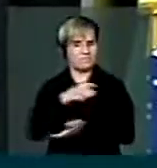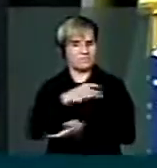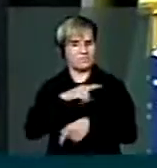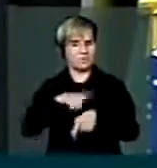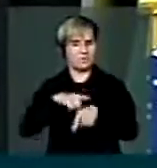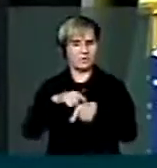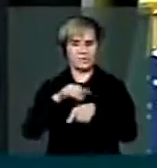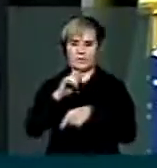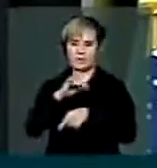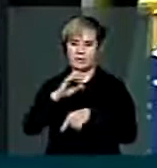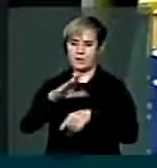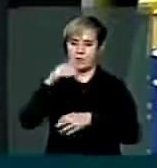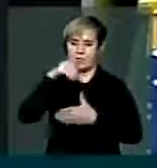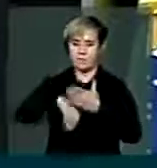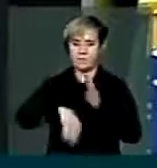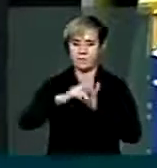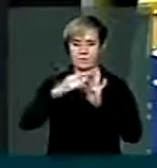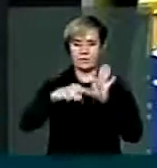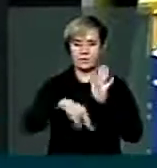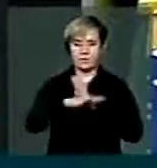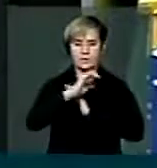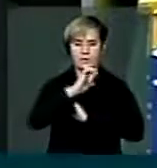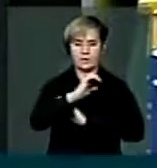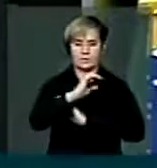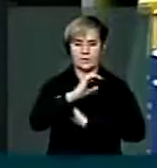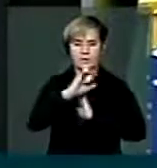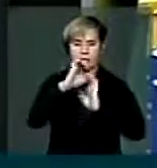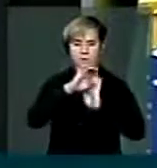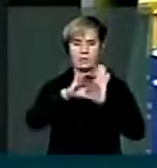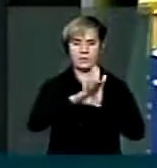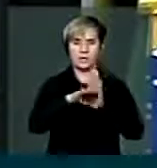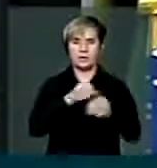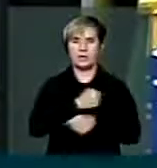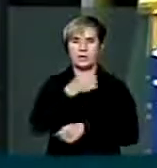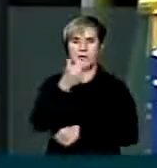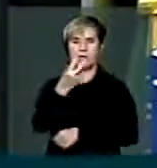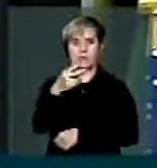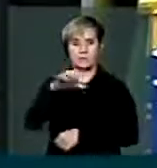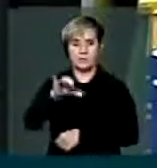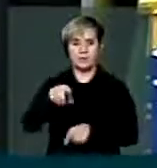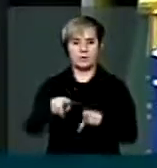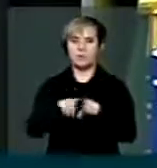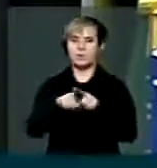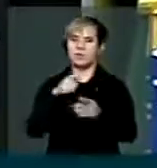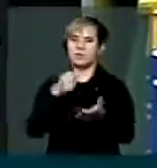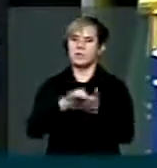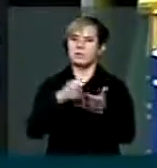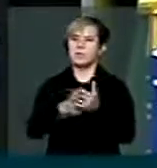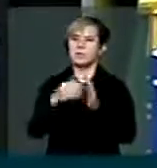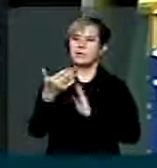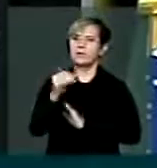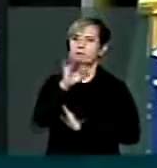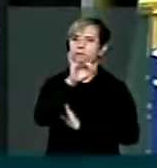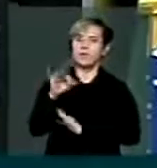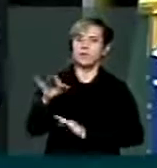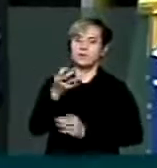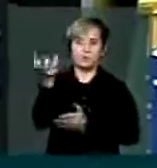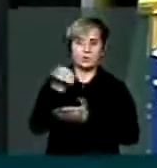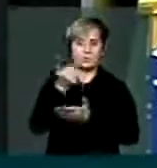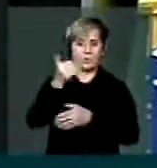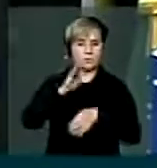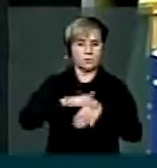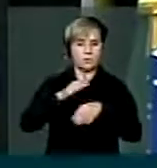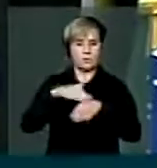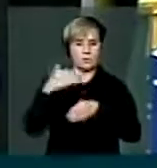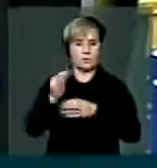hora de votar a regulamentação da Emenda Constitucional 29, não colocando como obrigação os 10% da receita corrente